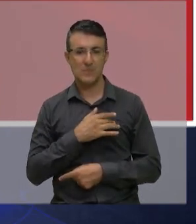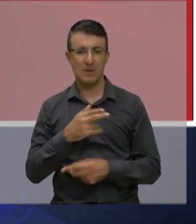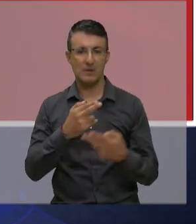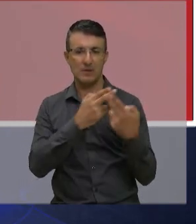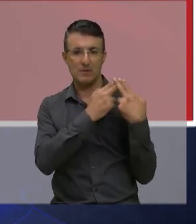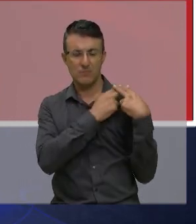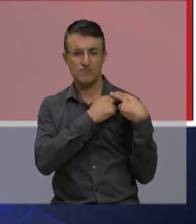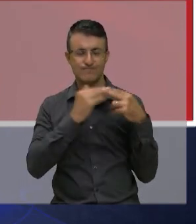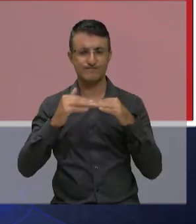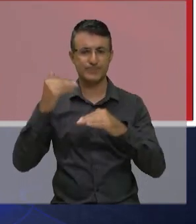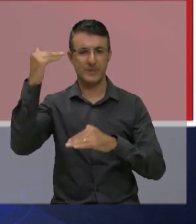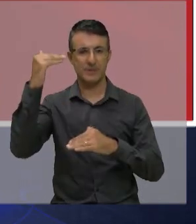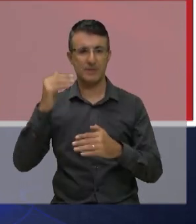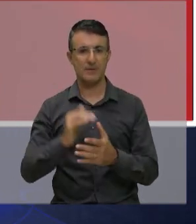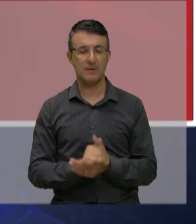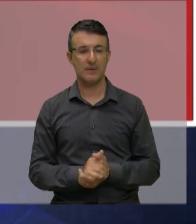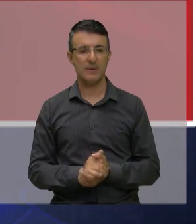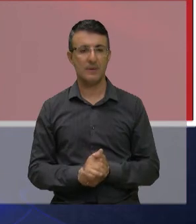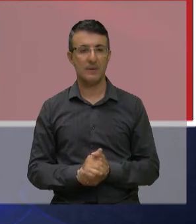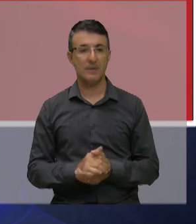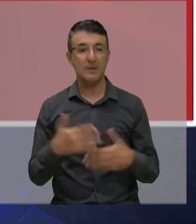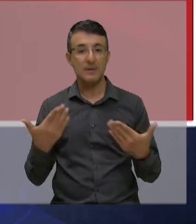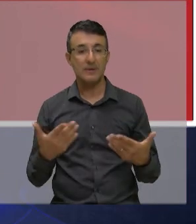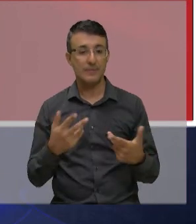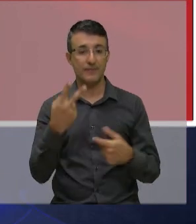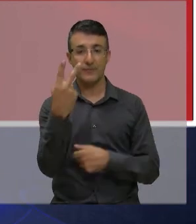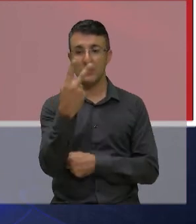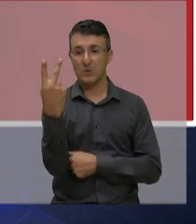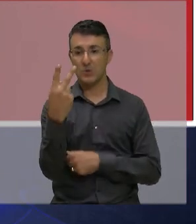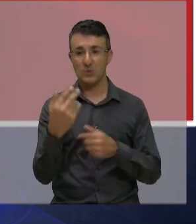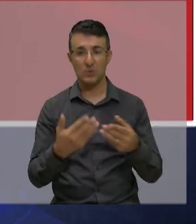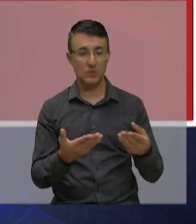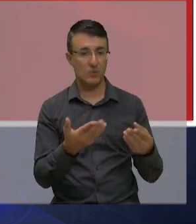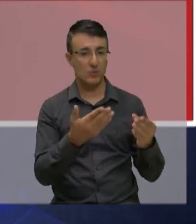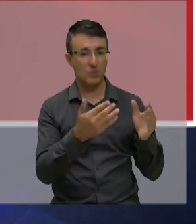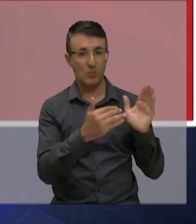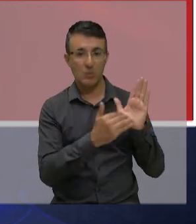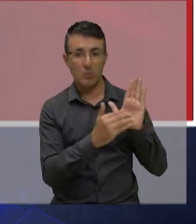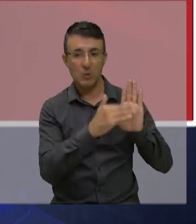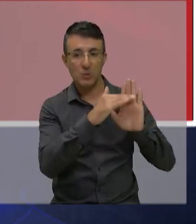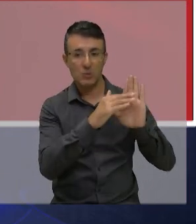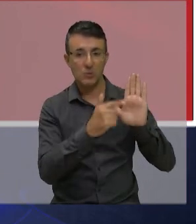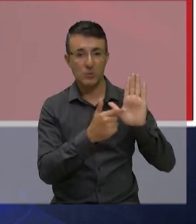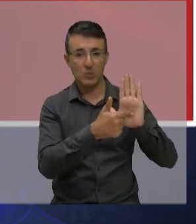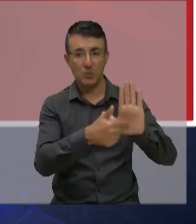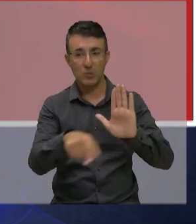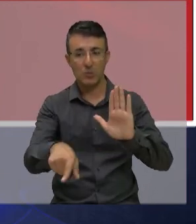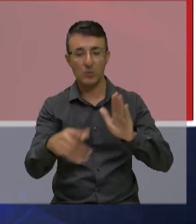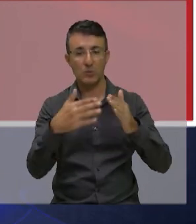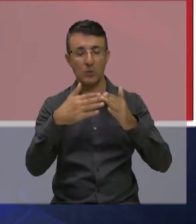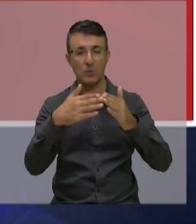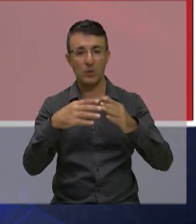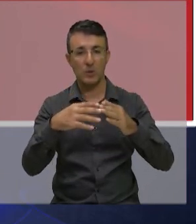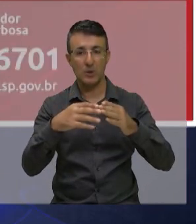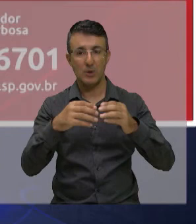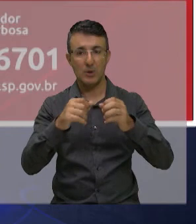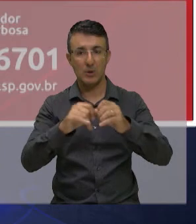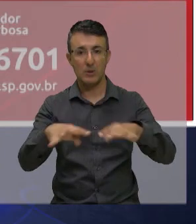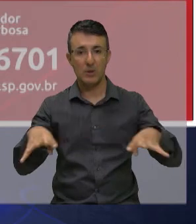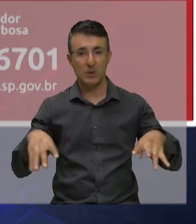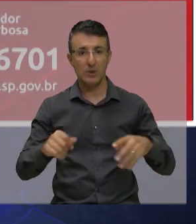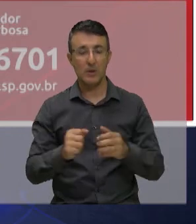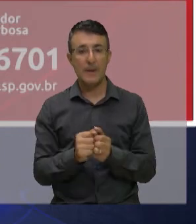dois projetos que foram colocados nessa casa mostram e melhoram muito essa realidade em torno do assunto de infarto próximo